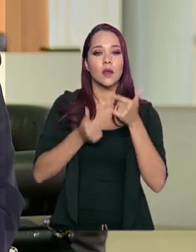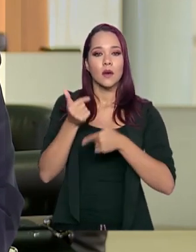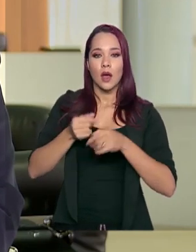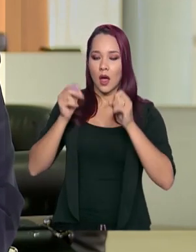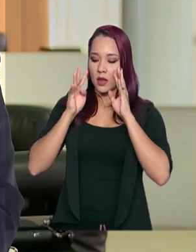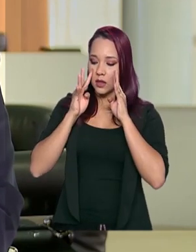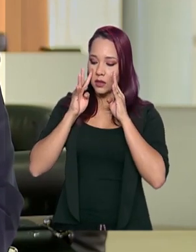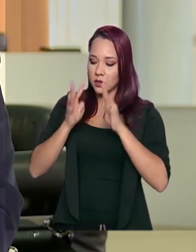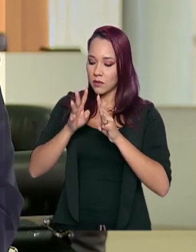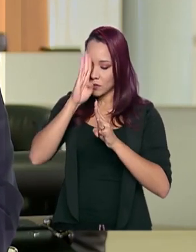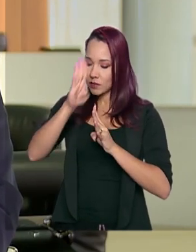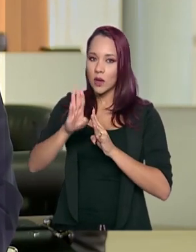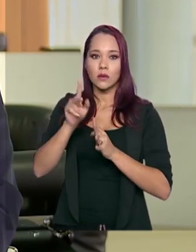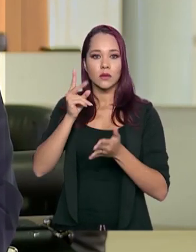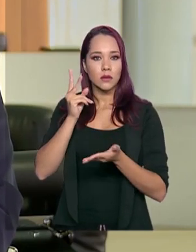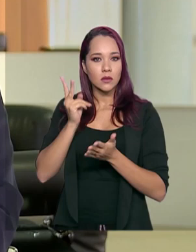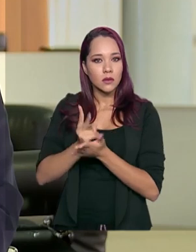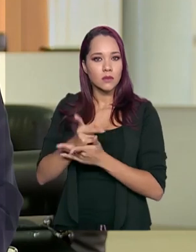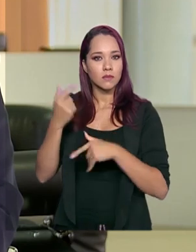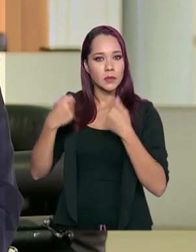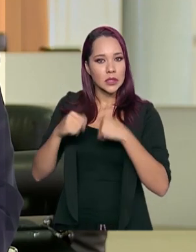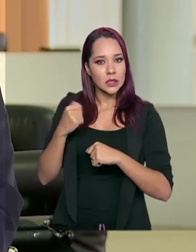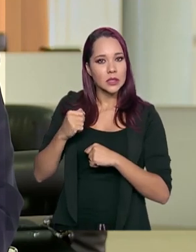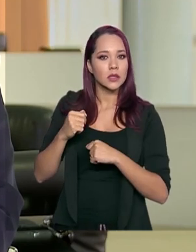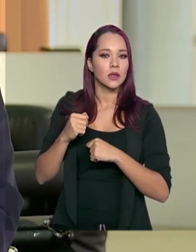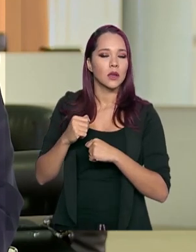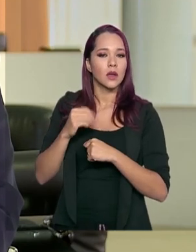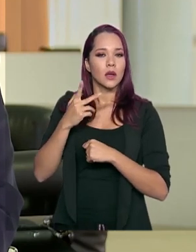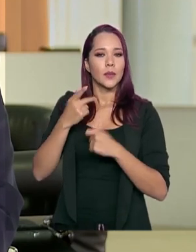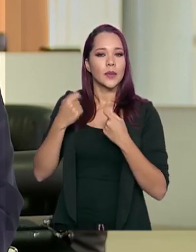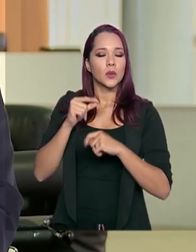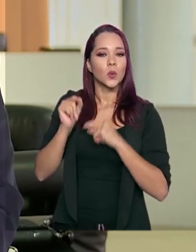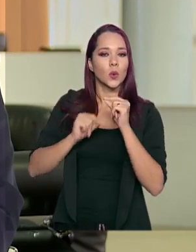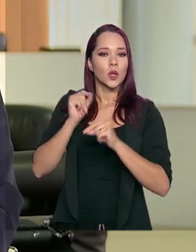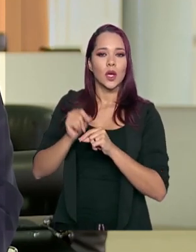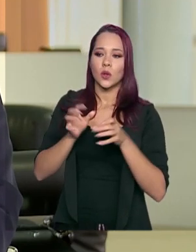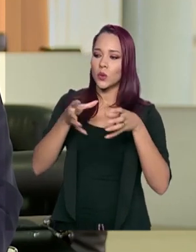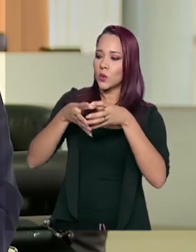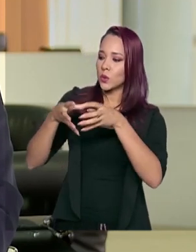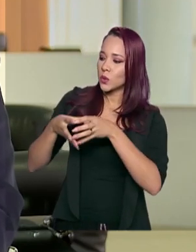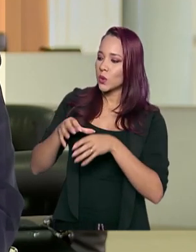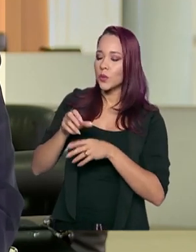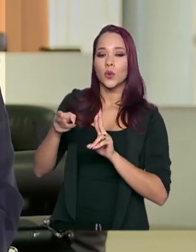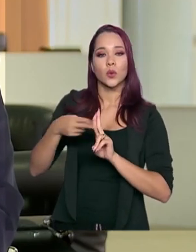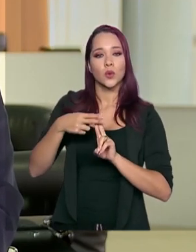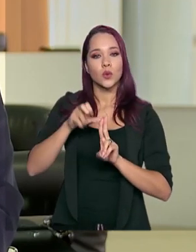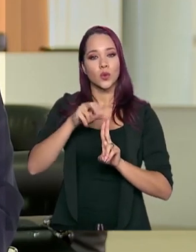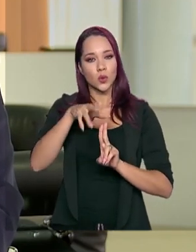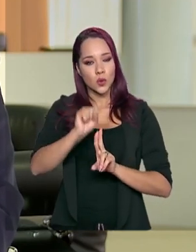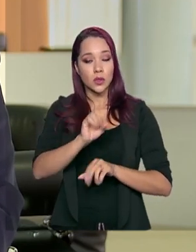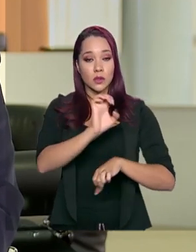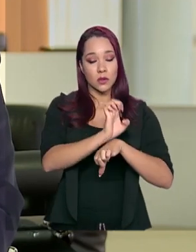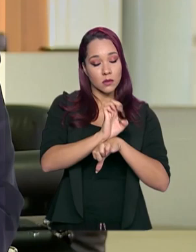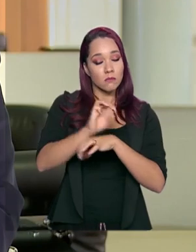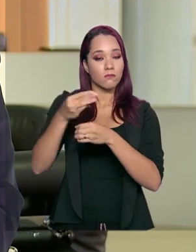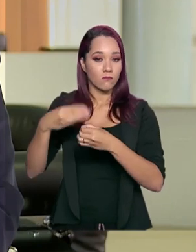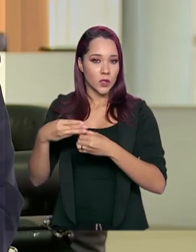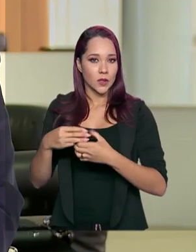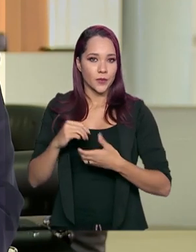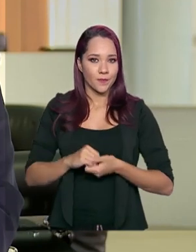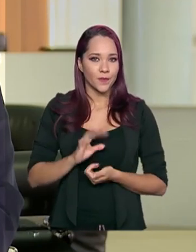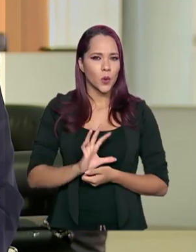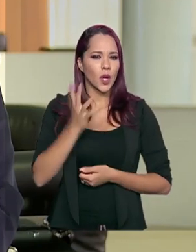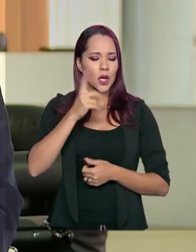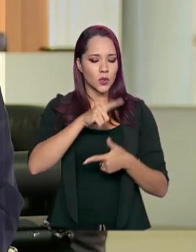Toda vez que a gente precisa de média e alta complexidade, nós precisamos dos demais entes do SUS, estados e municípios. No caso